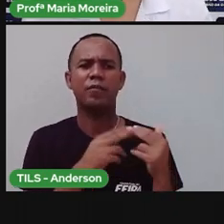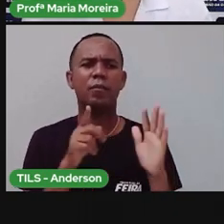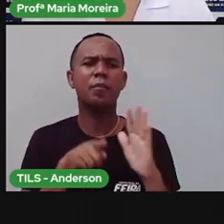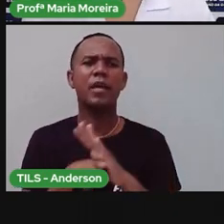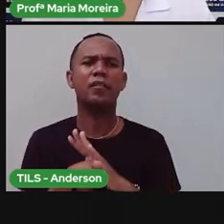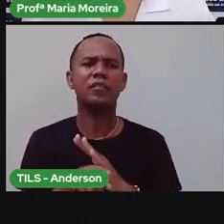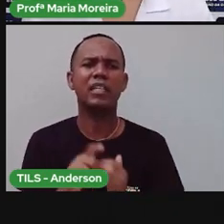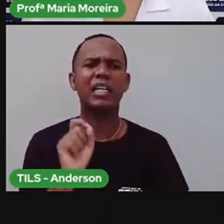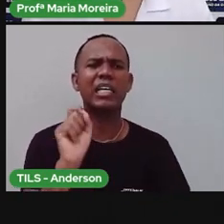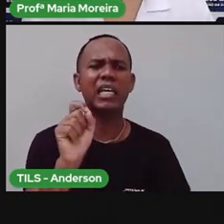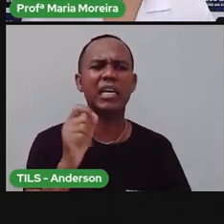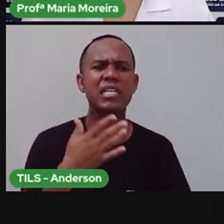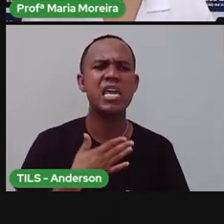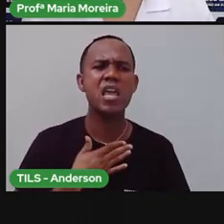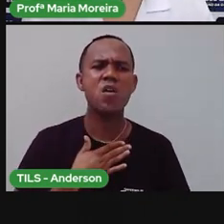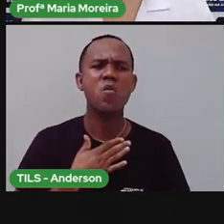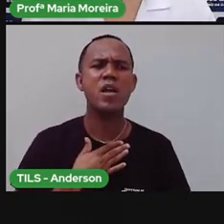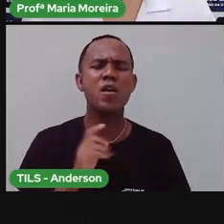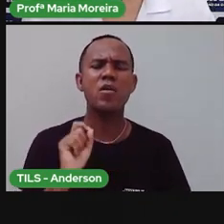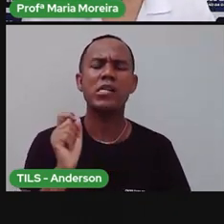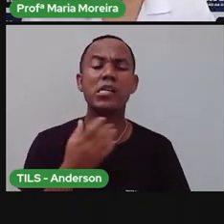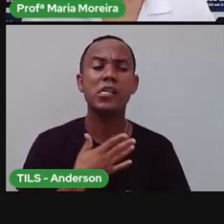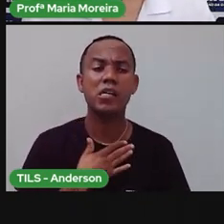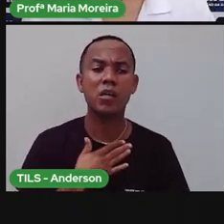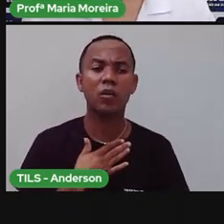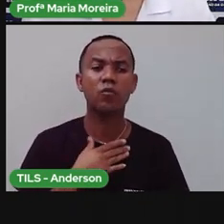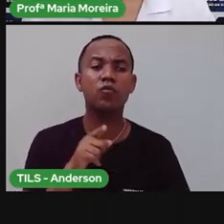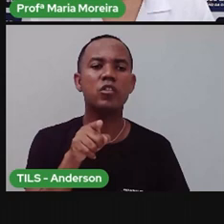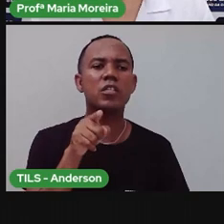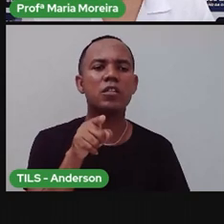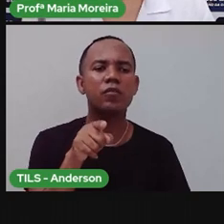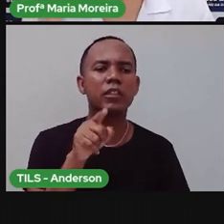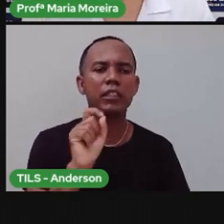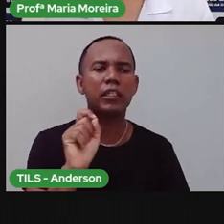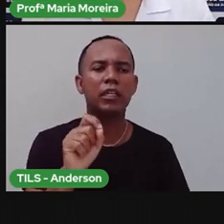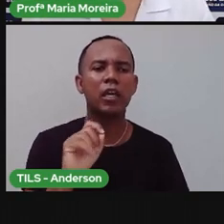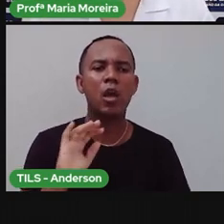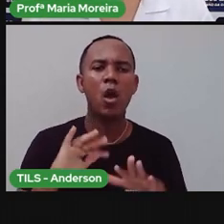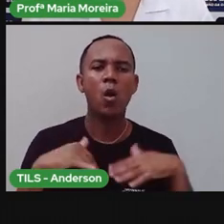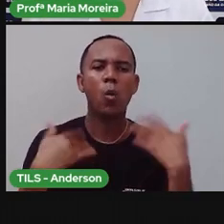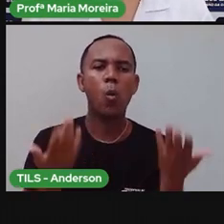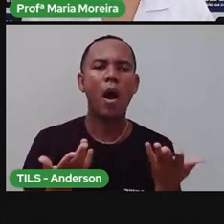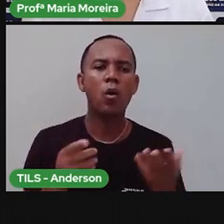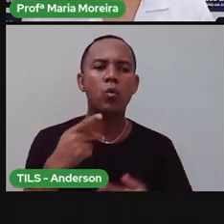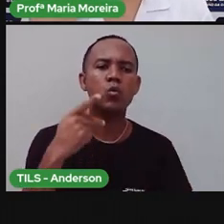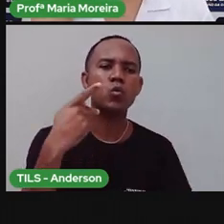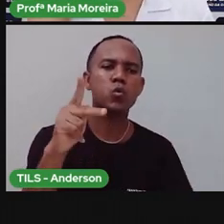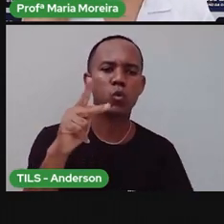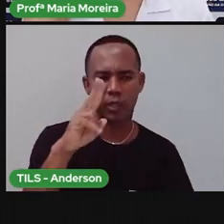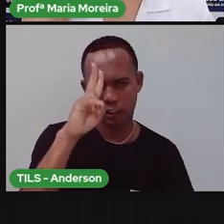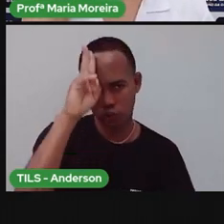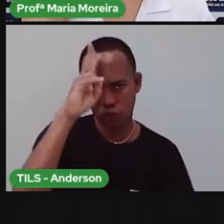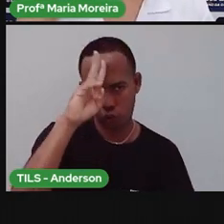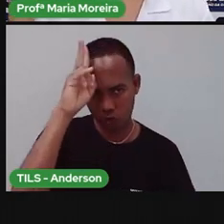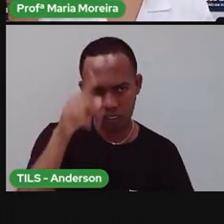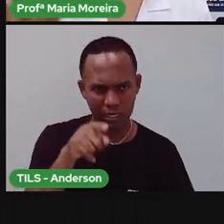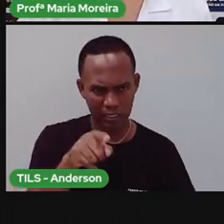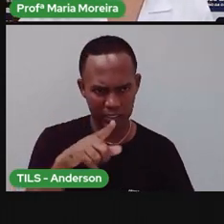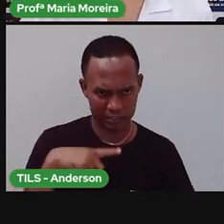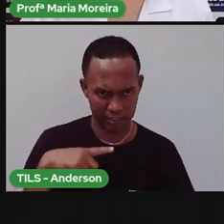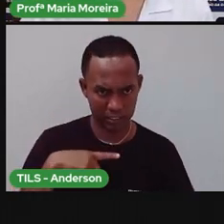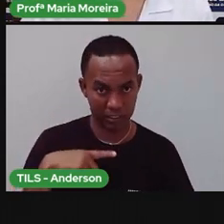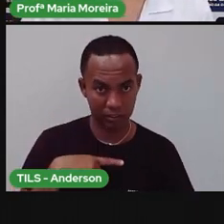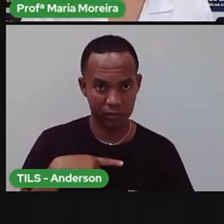Quem eu sou? Vocês já pararam pra pensar sobre isso? Quem é você? Qual é a sua história? A Pro tem a história dela.